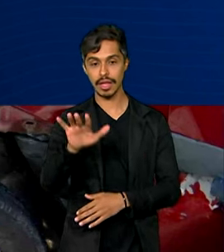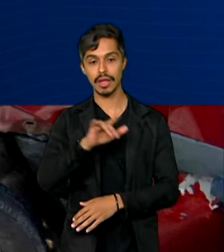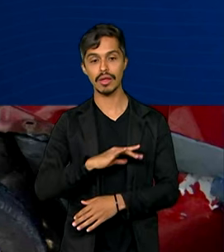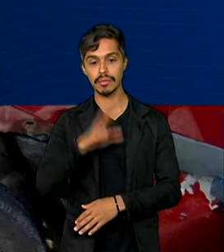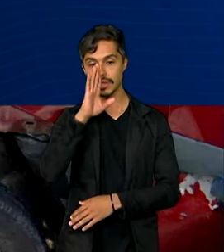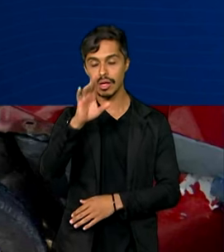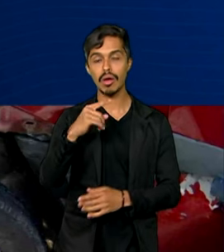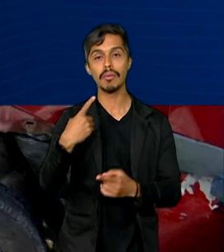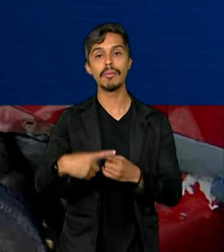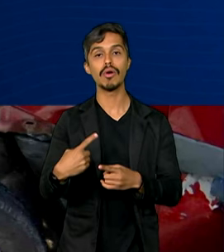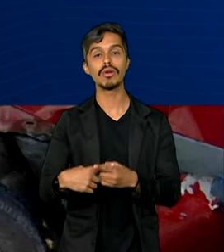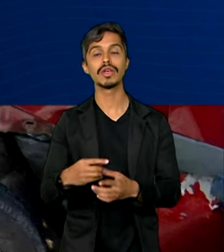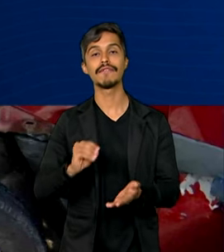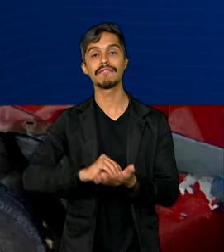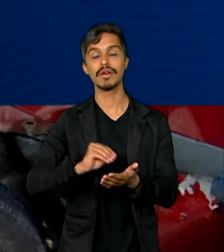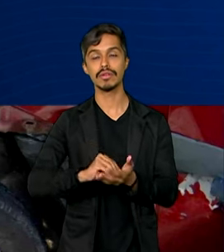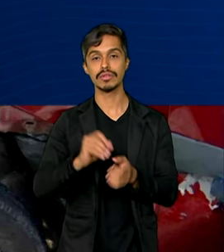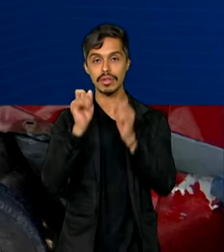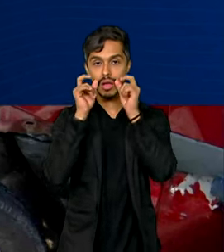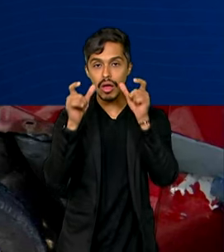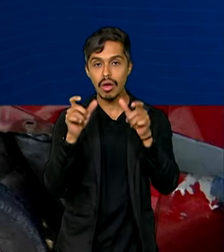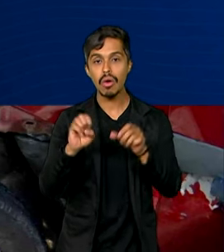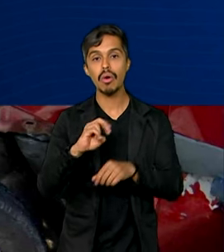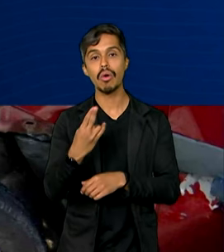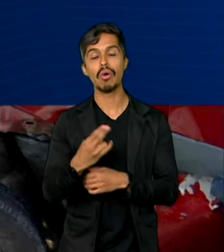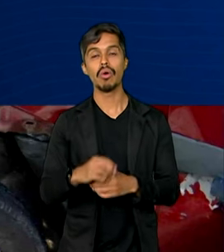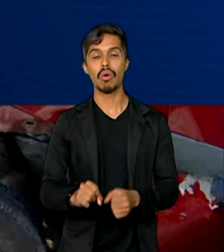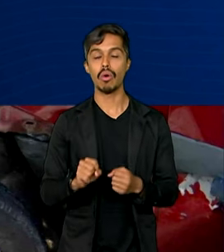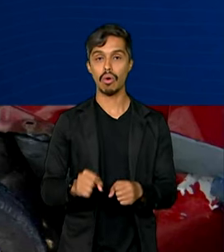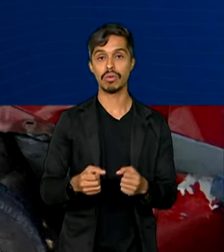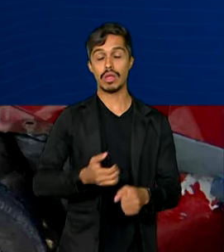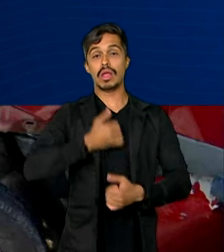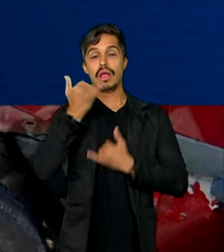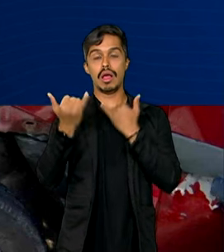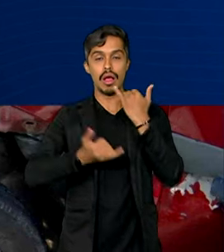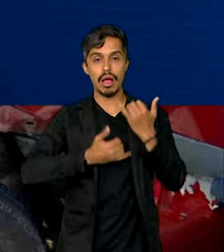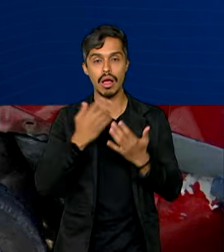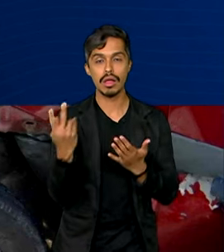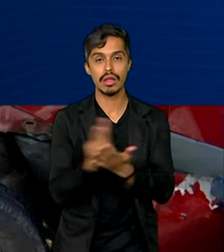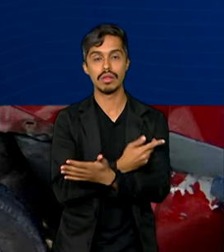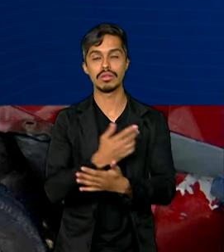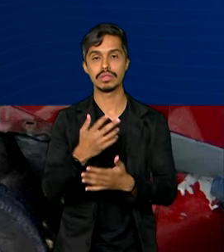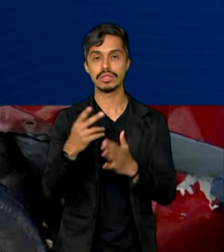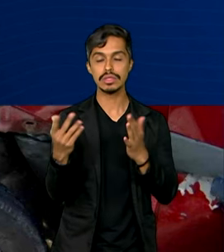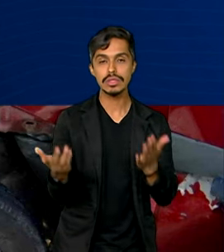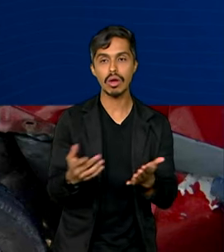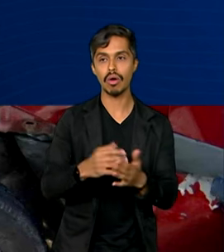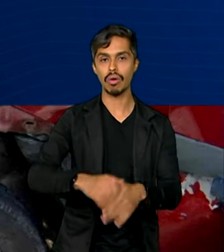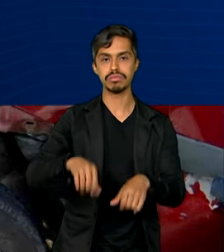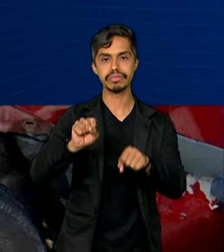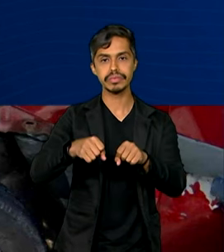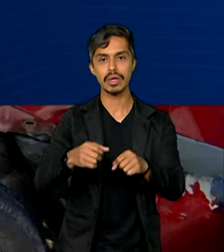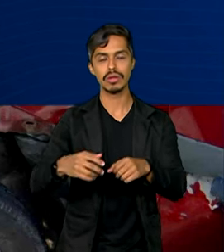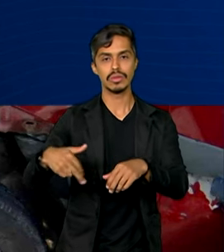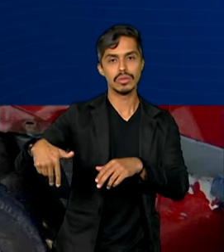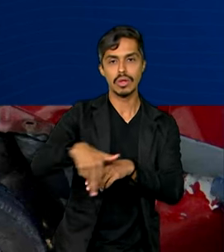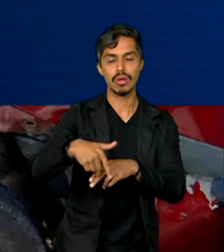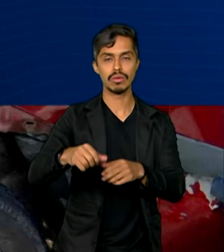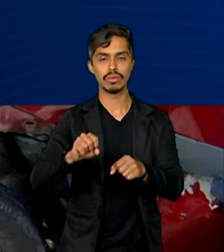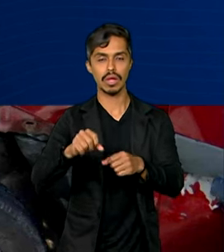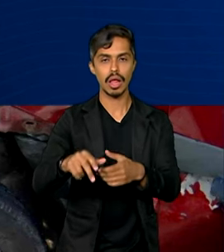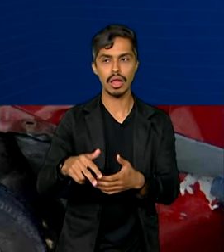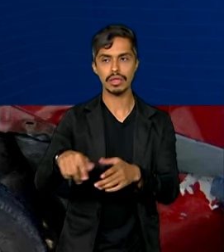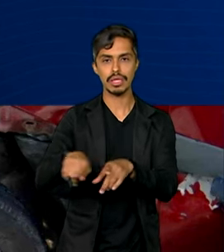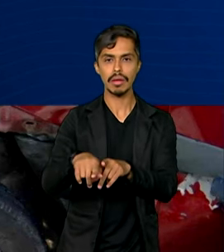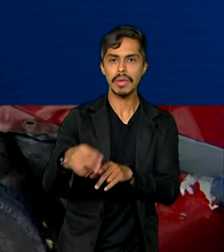de acidente são a falta de atenção ou reação dos motoristas, motociclistas e pedestres. Mas também